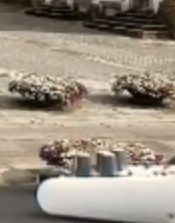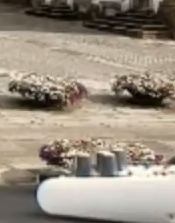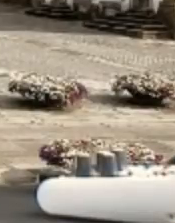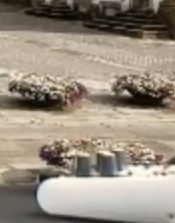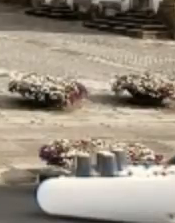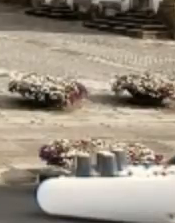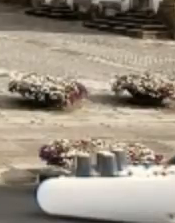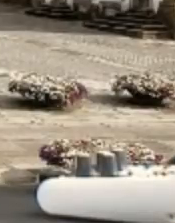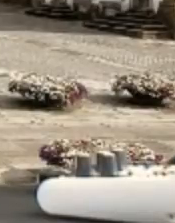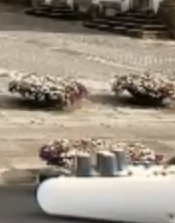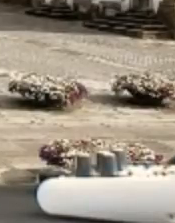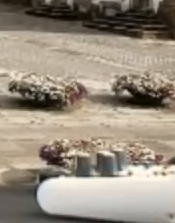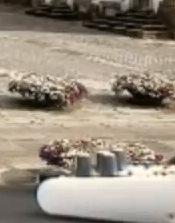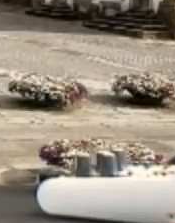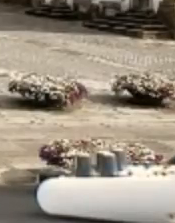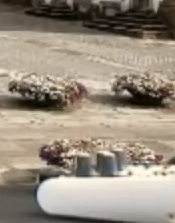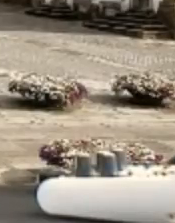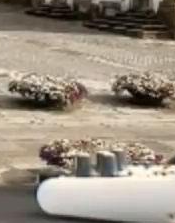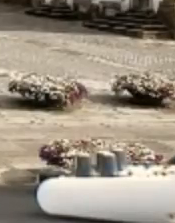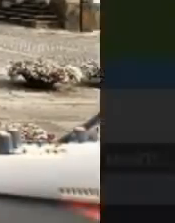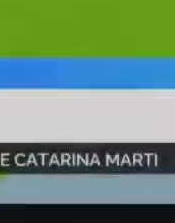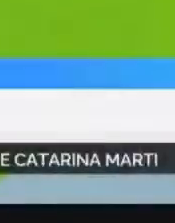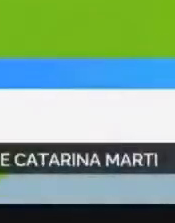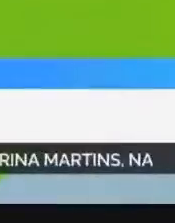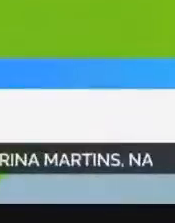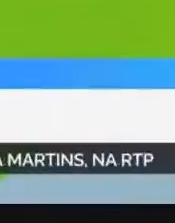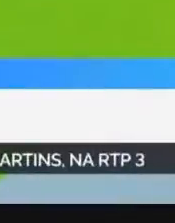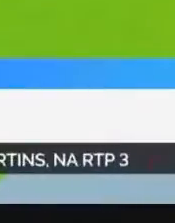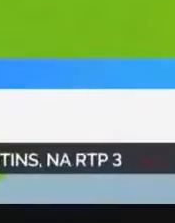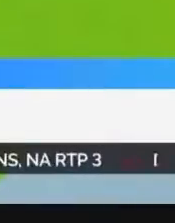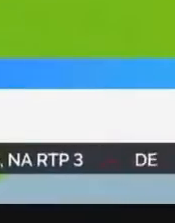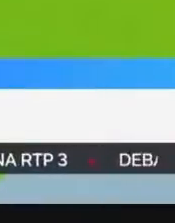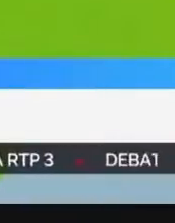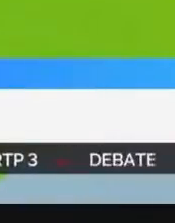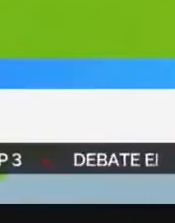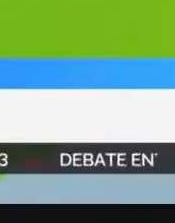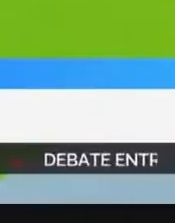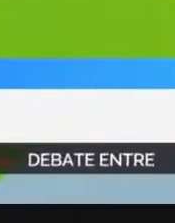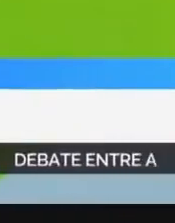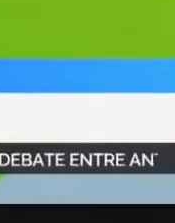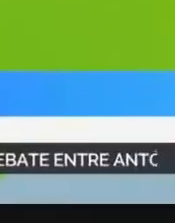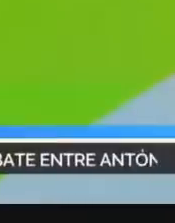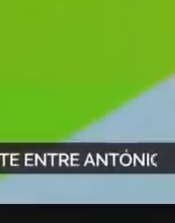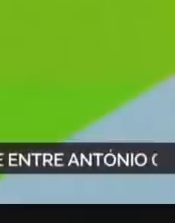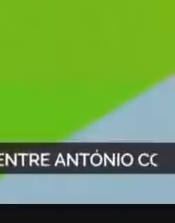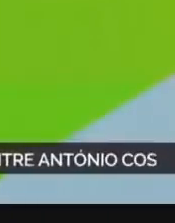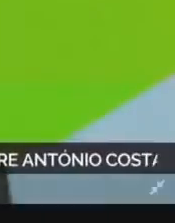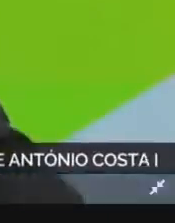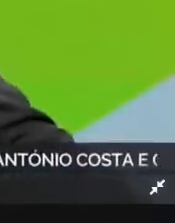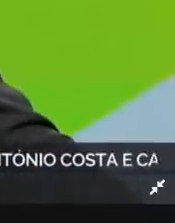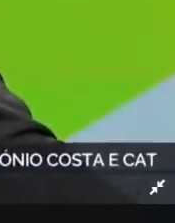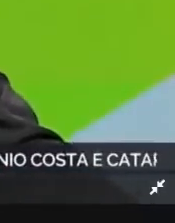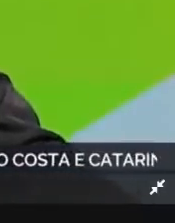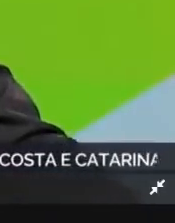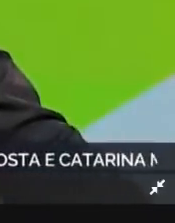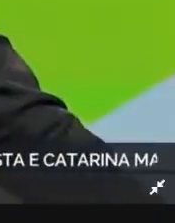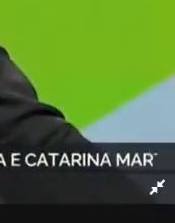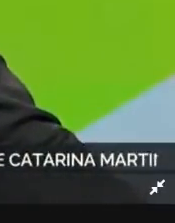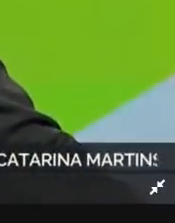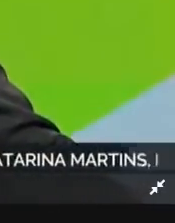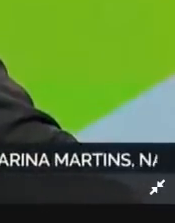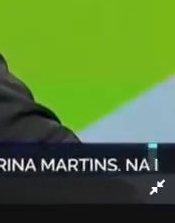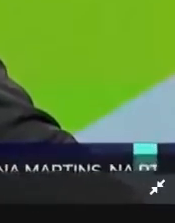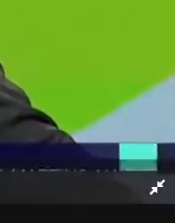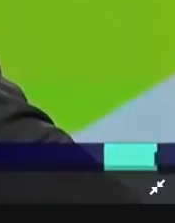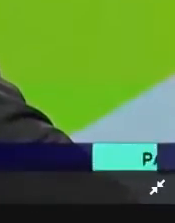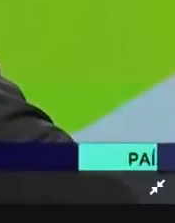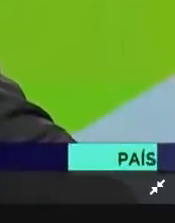responder Catarina Martins. Bom, como está a começar, vamos passar aqui já, então, a